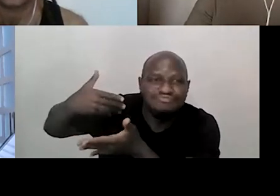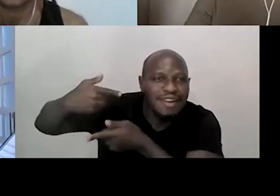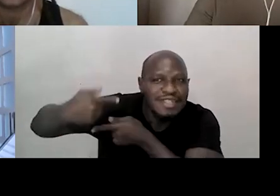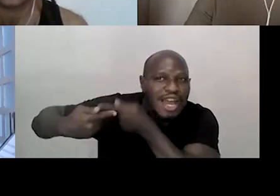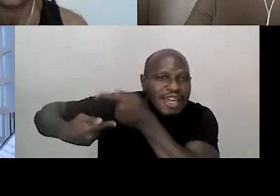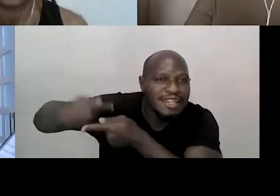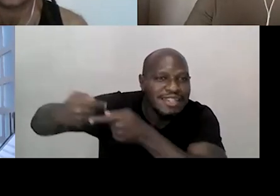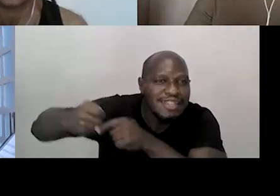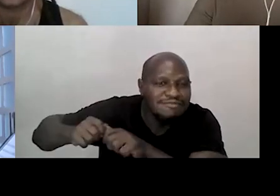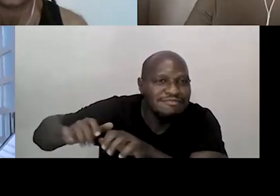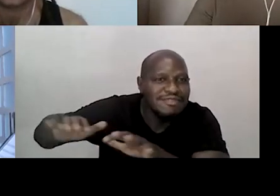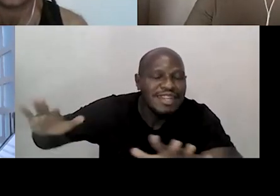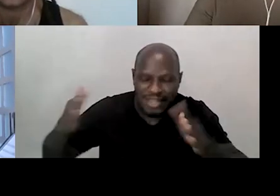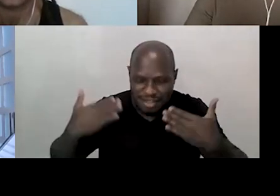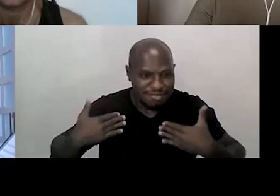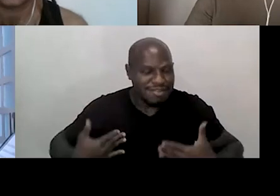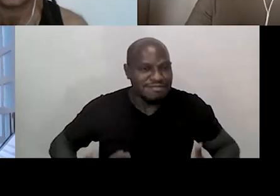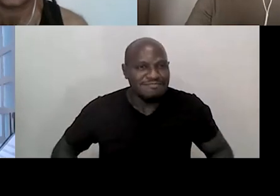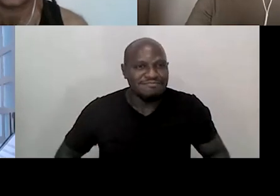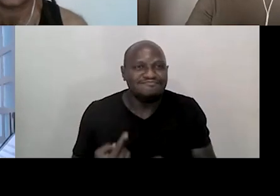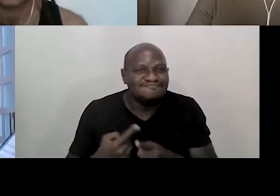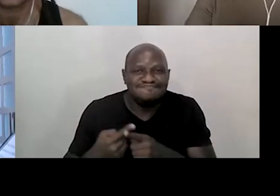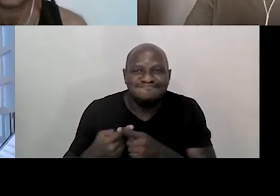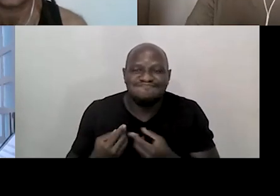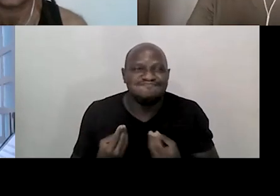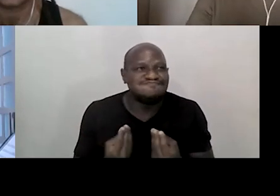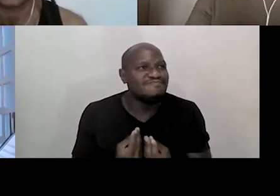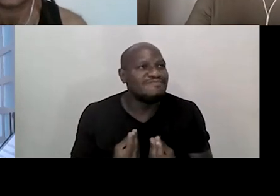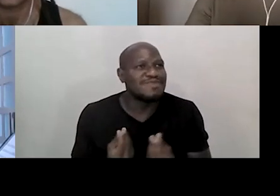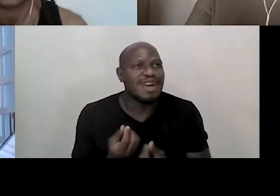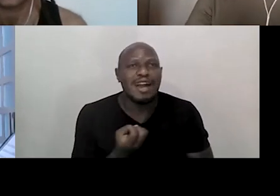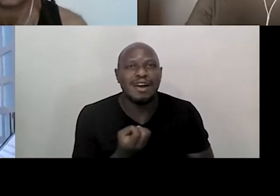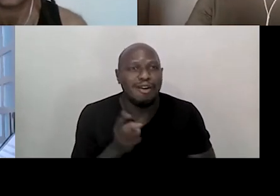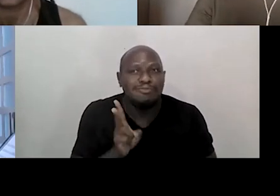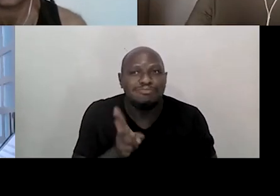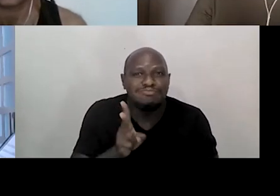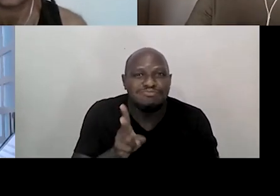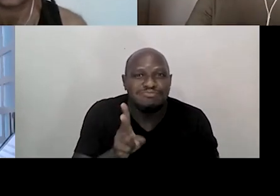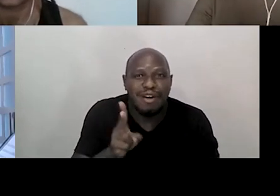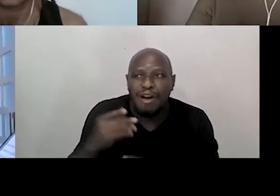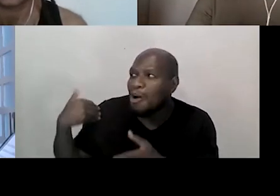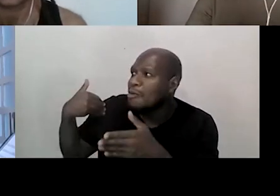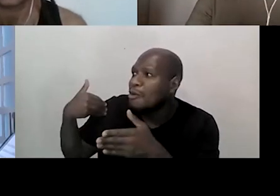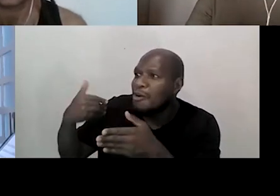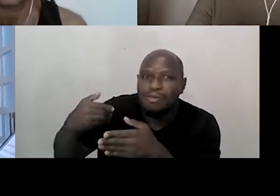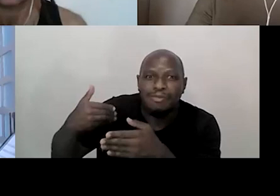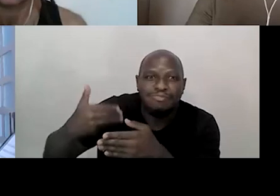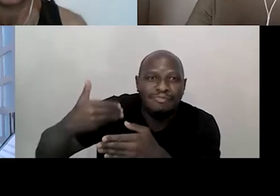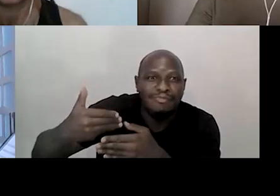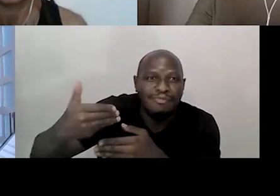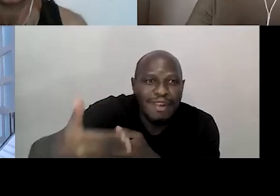uma corporiedade muito grande porque são a continuidade, origem são muitos corpos,